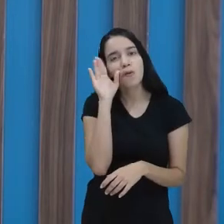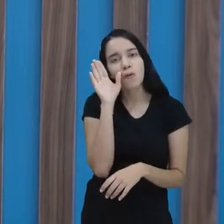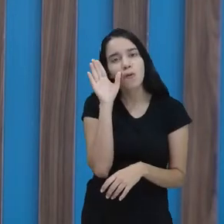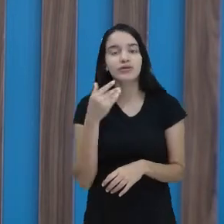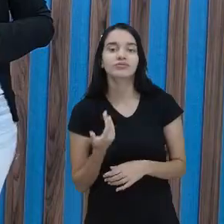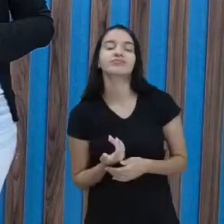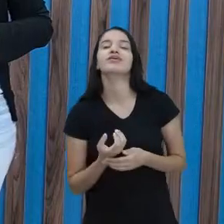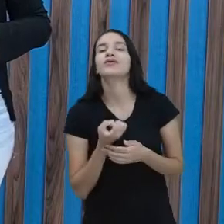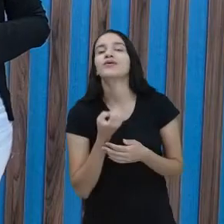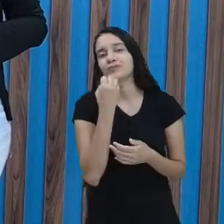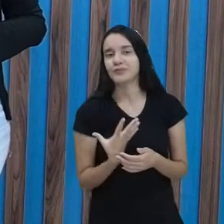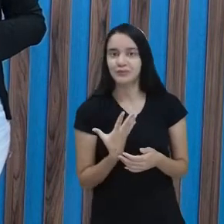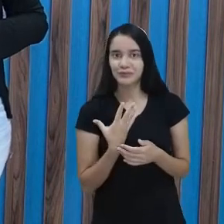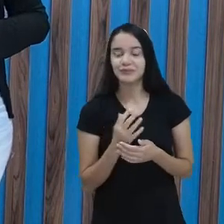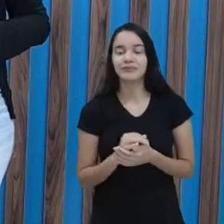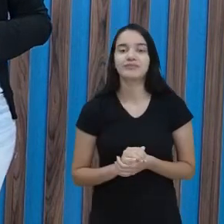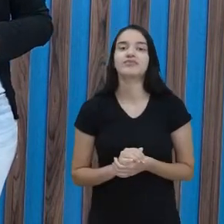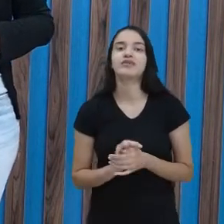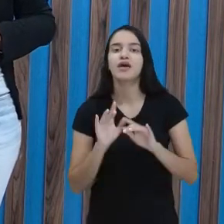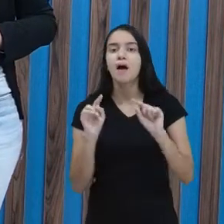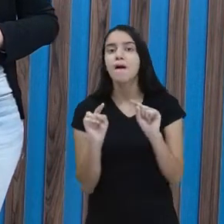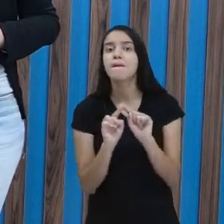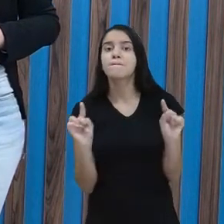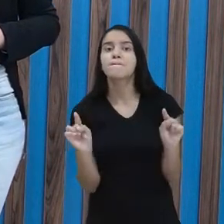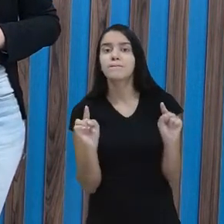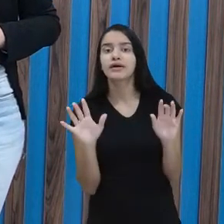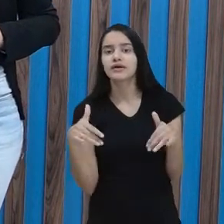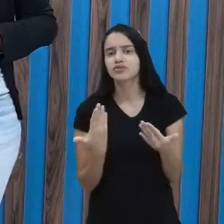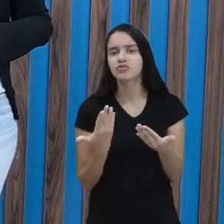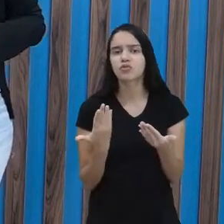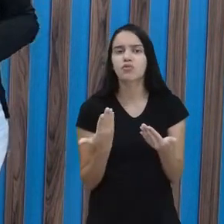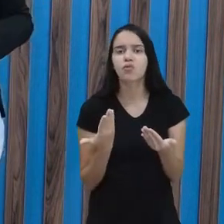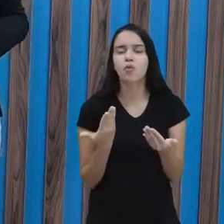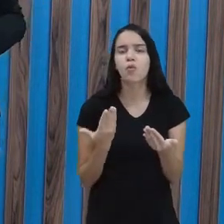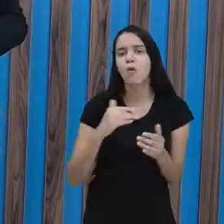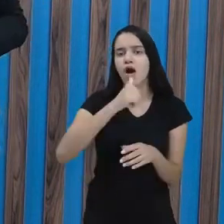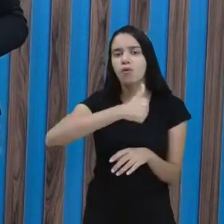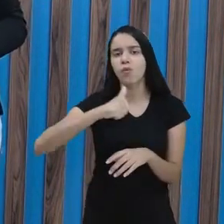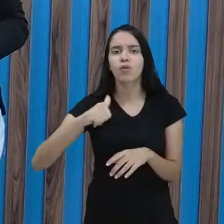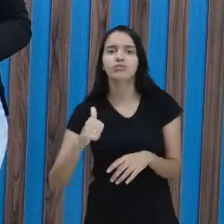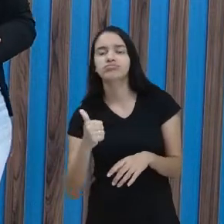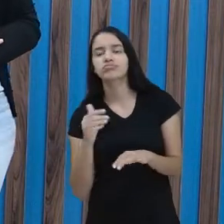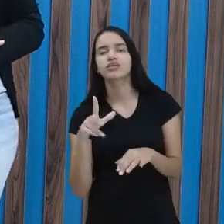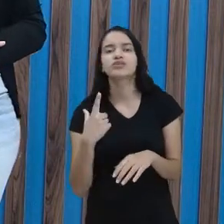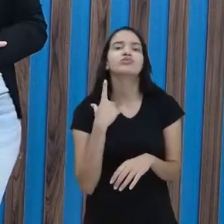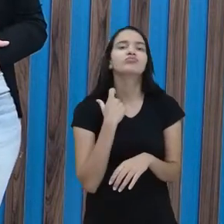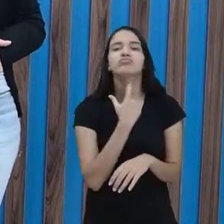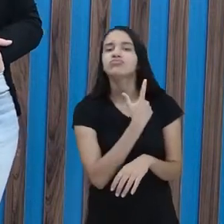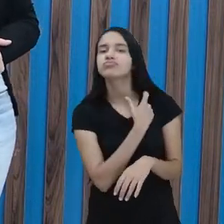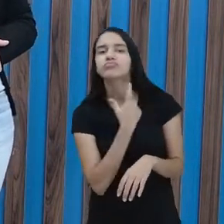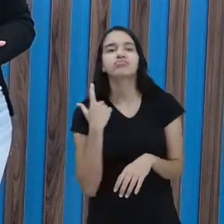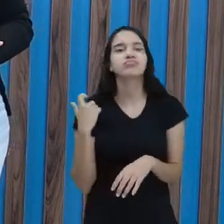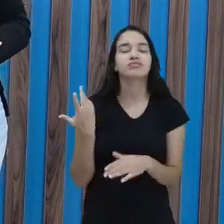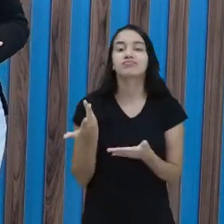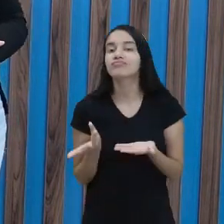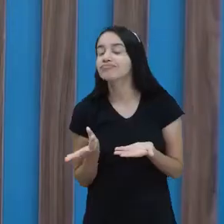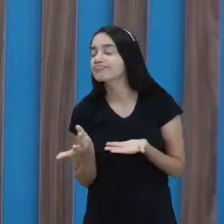saber. Muito curiosa, hein? Mas e aí, professora Cátia, qual seria uma qualidade para um perfume que a gente poderia dar?